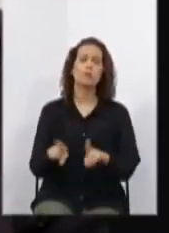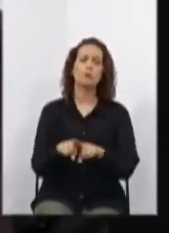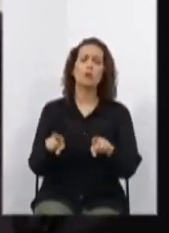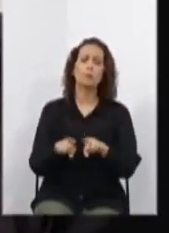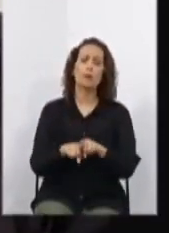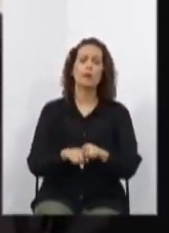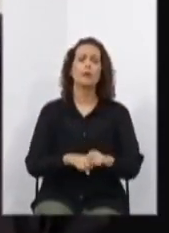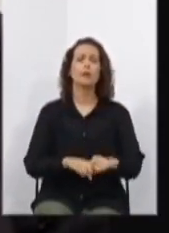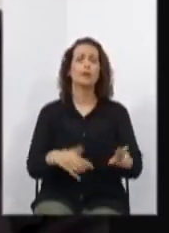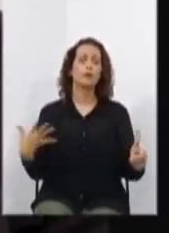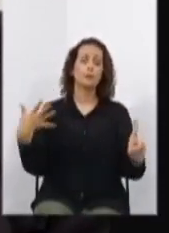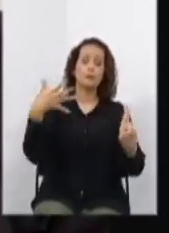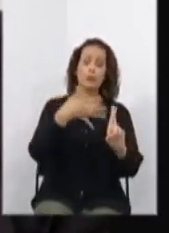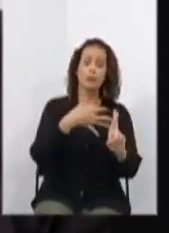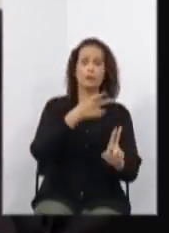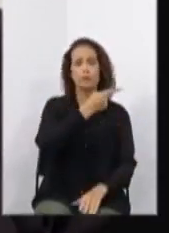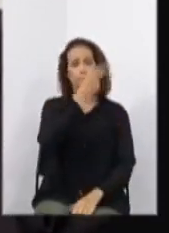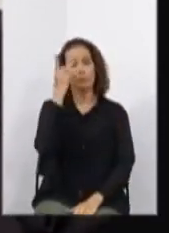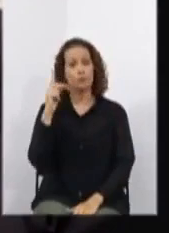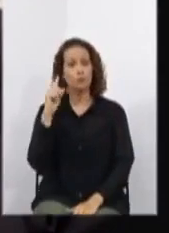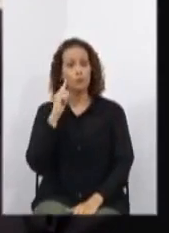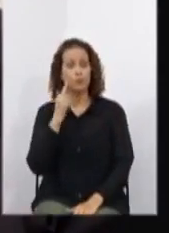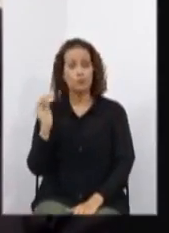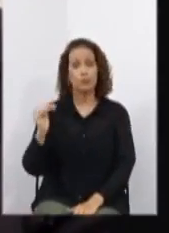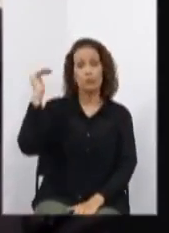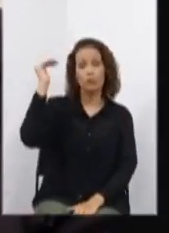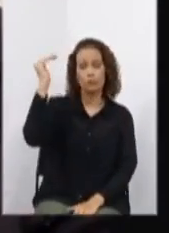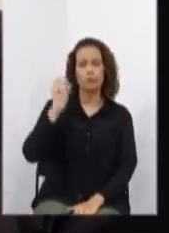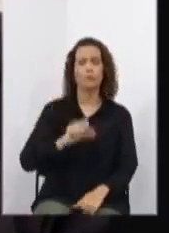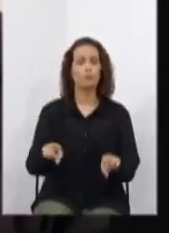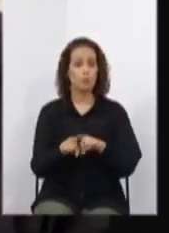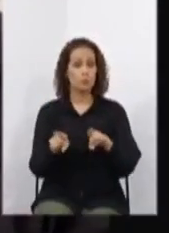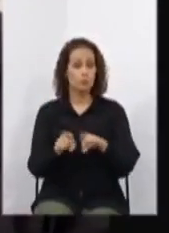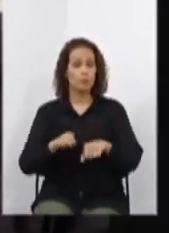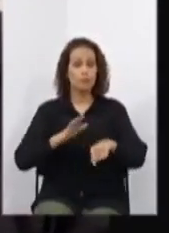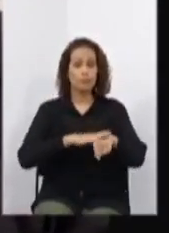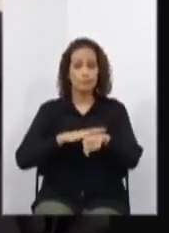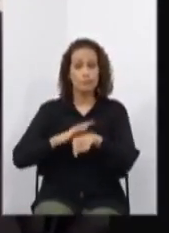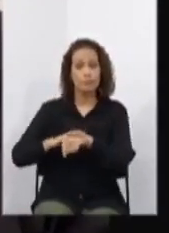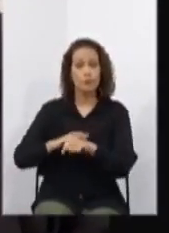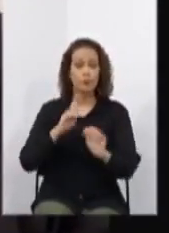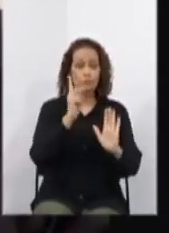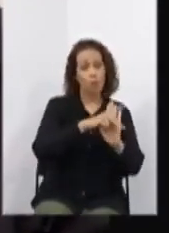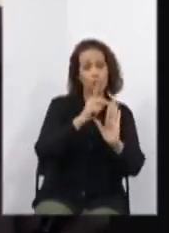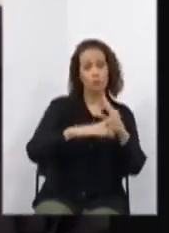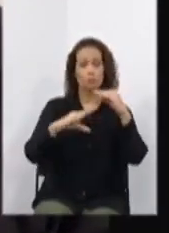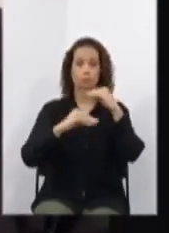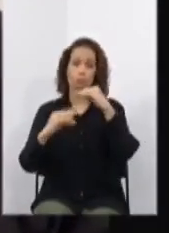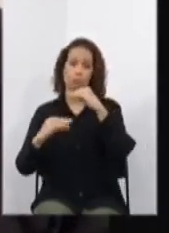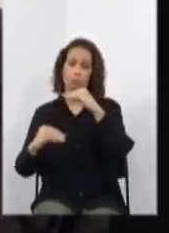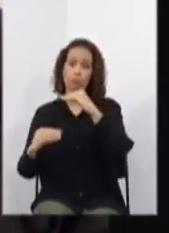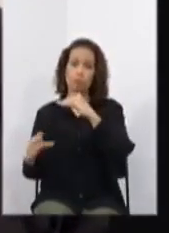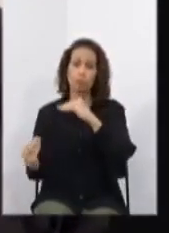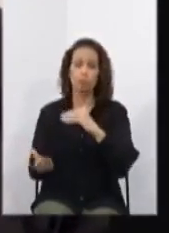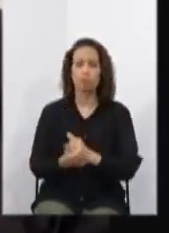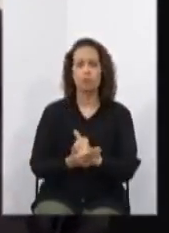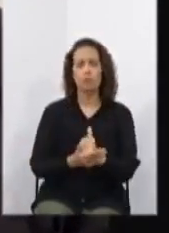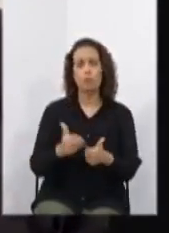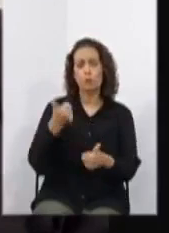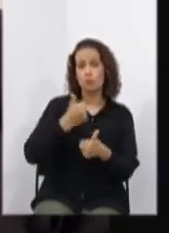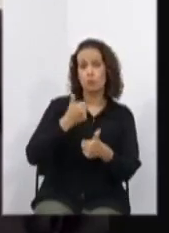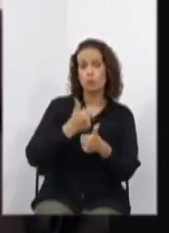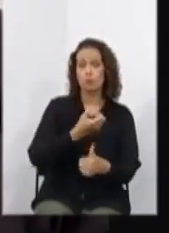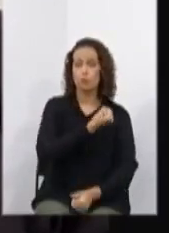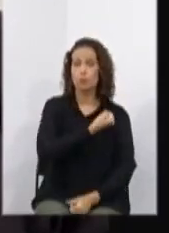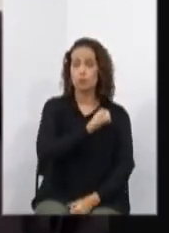Entretanto, julgou ser necessário realizar alterações no projeto, por meio do substitutivo